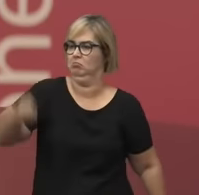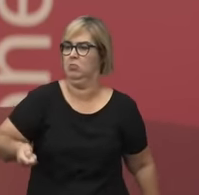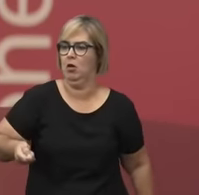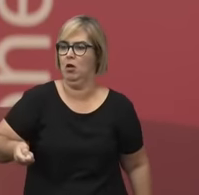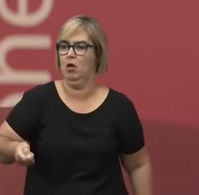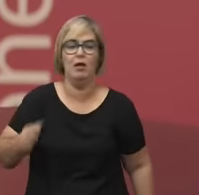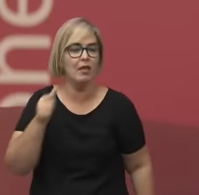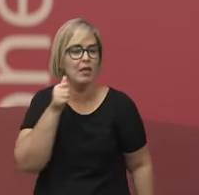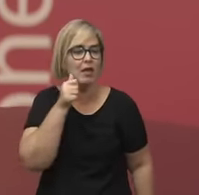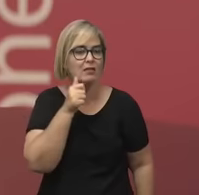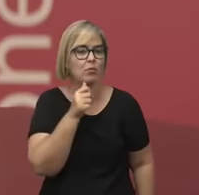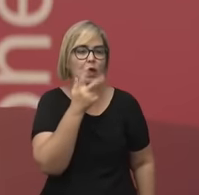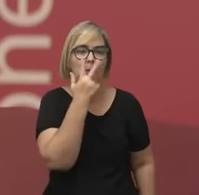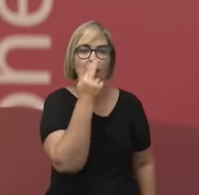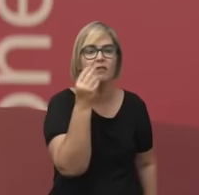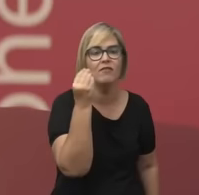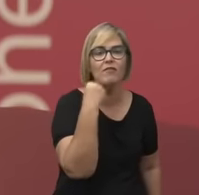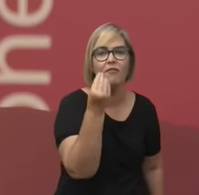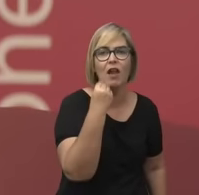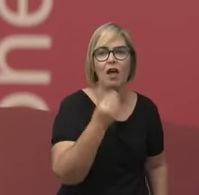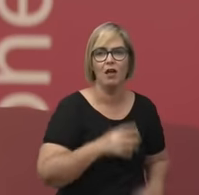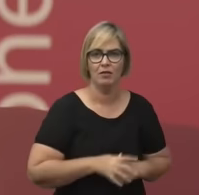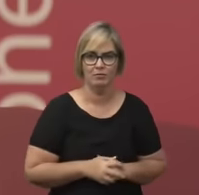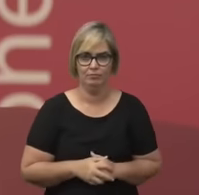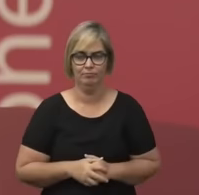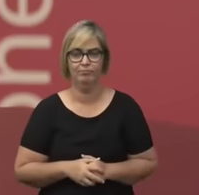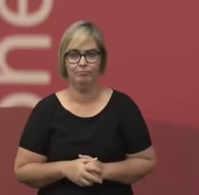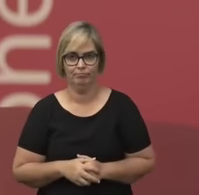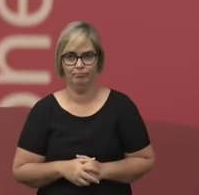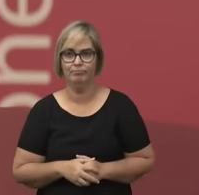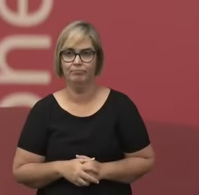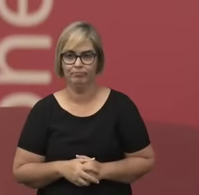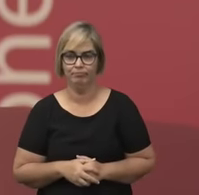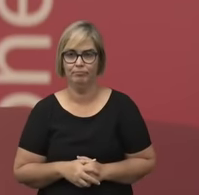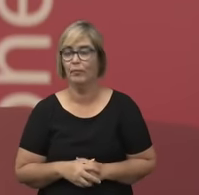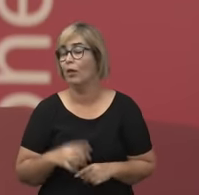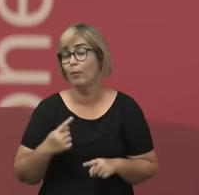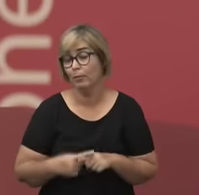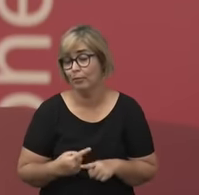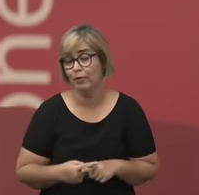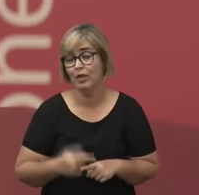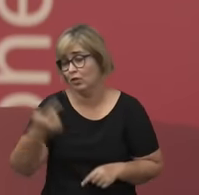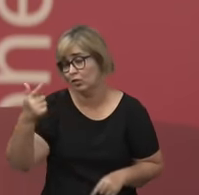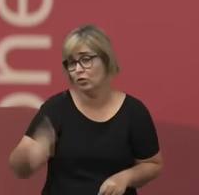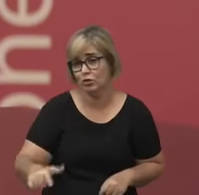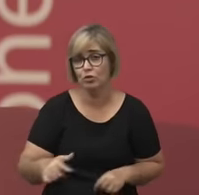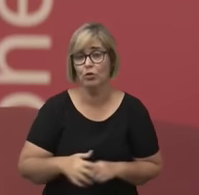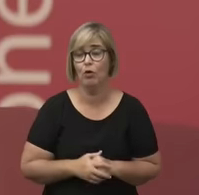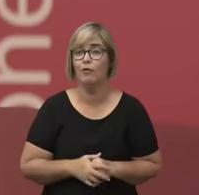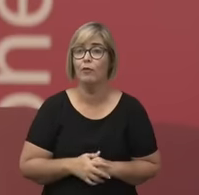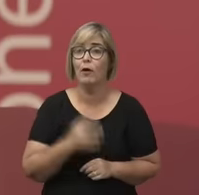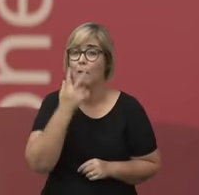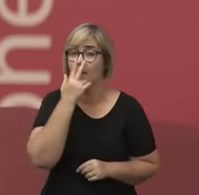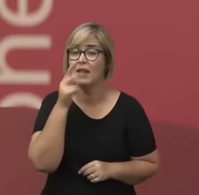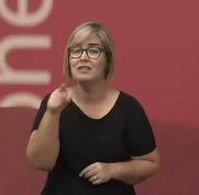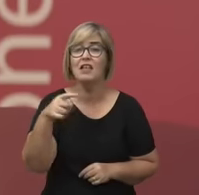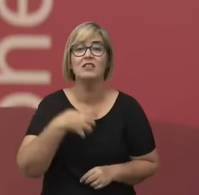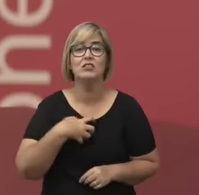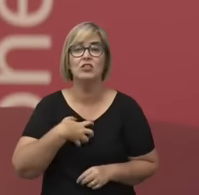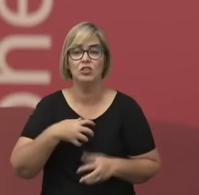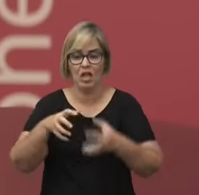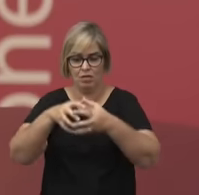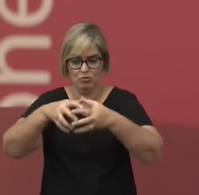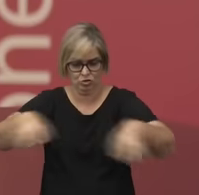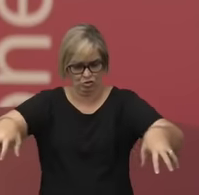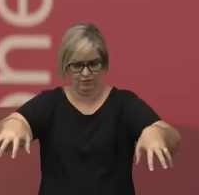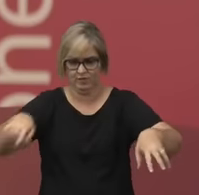isso e eu jogo a questão de volta assim para você, porque, de novo, essa maneira de dividir as nossas práticas